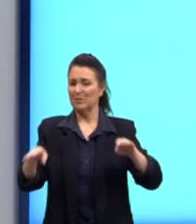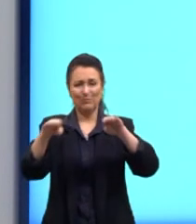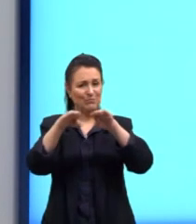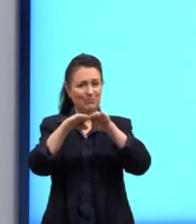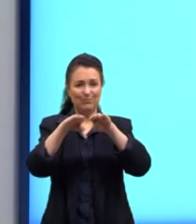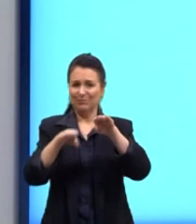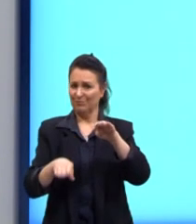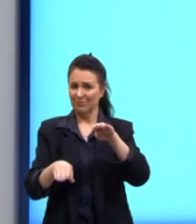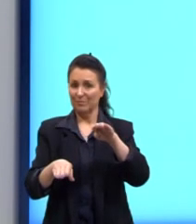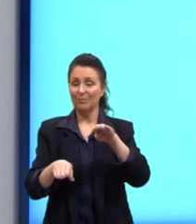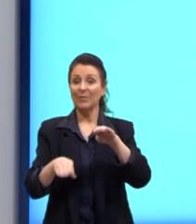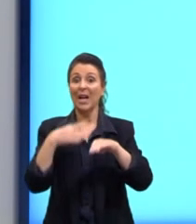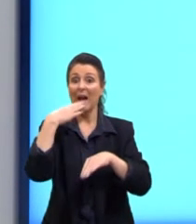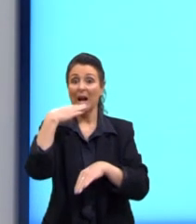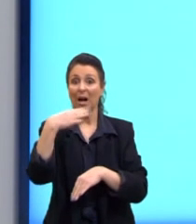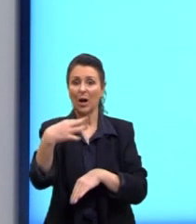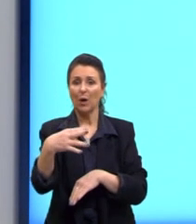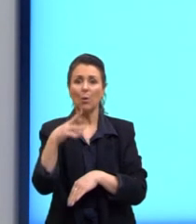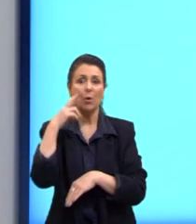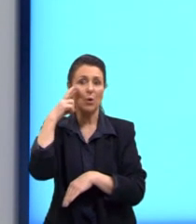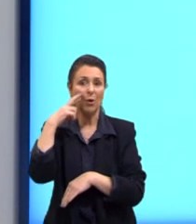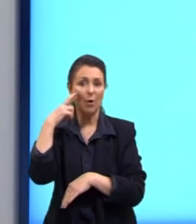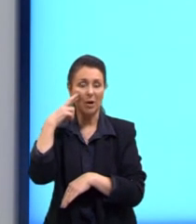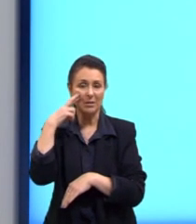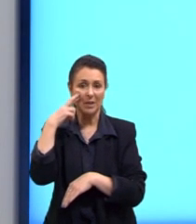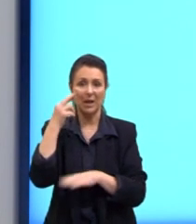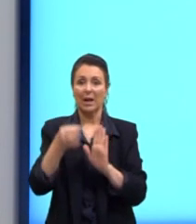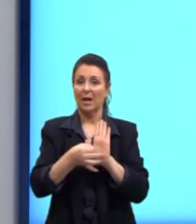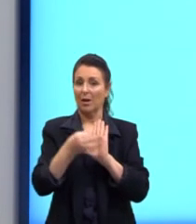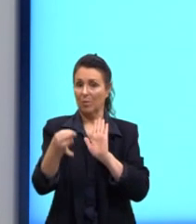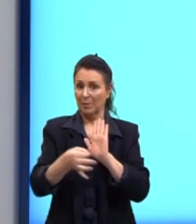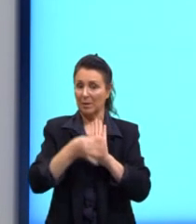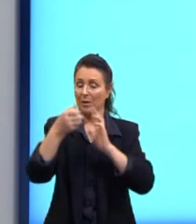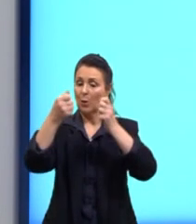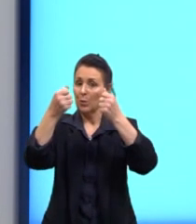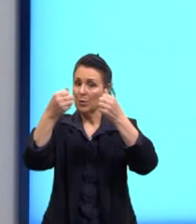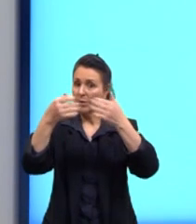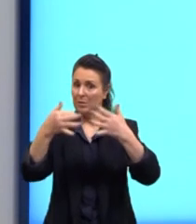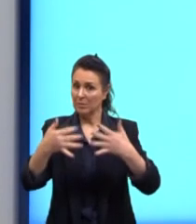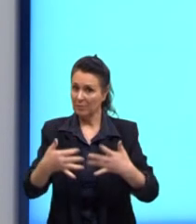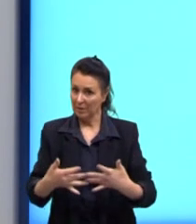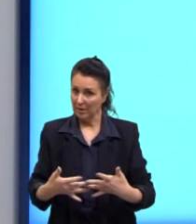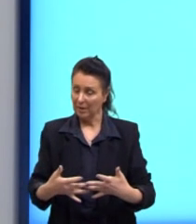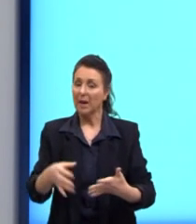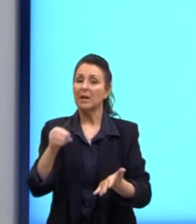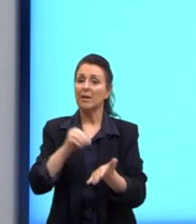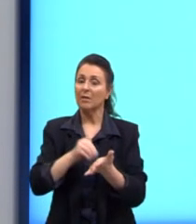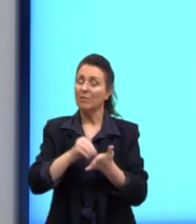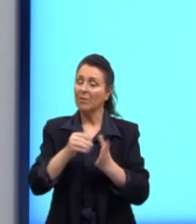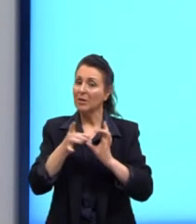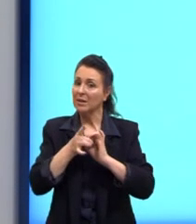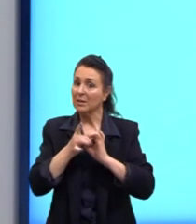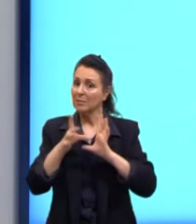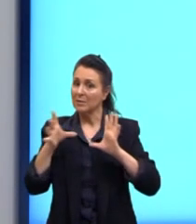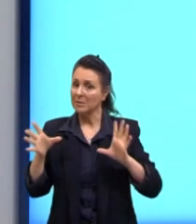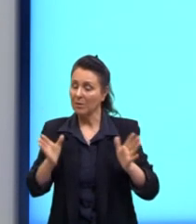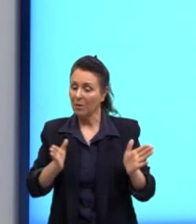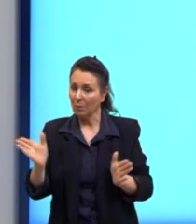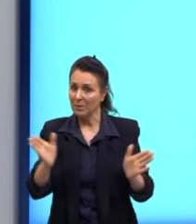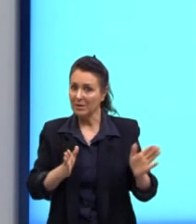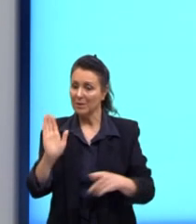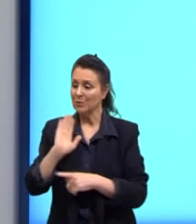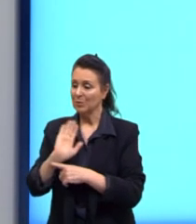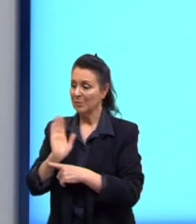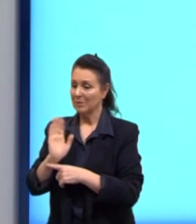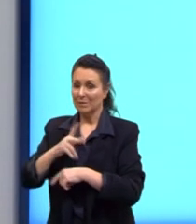Por quê? Porque essa é uma argumentação que justifica a ausência da democratização do acesso ao